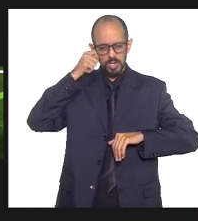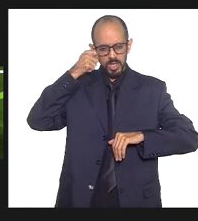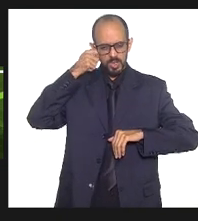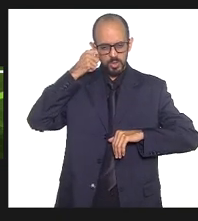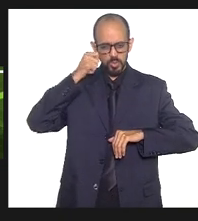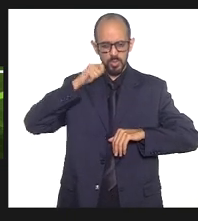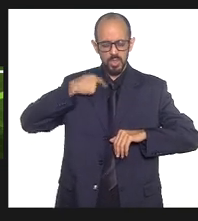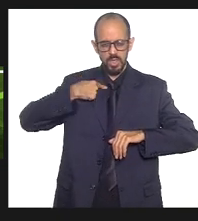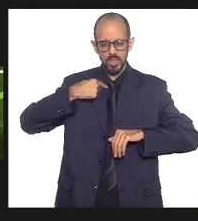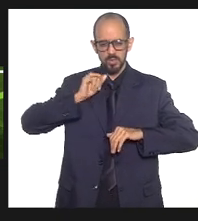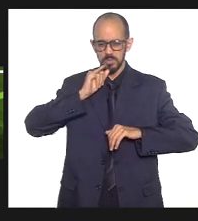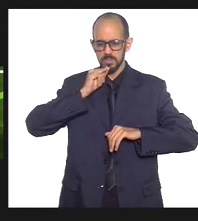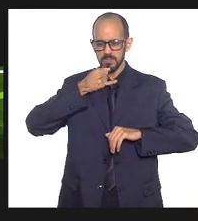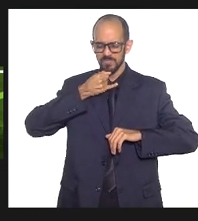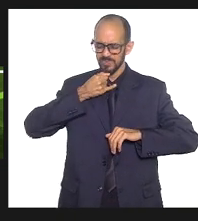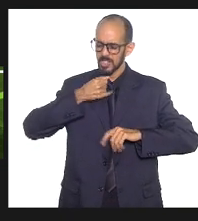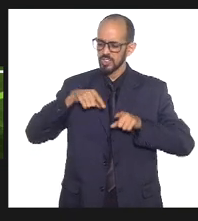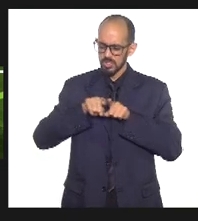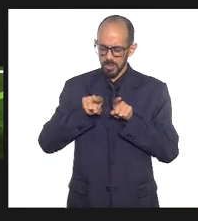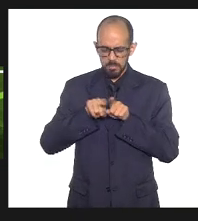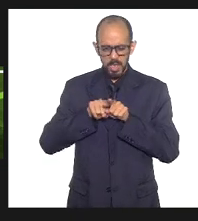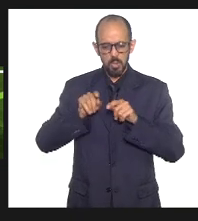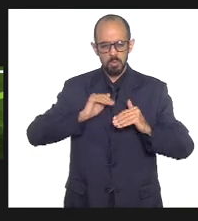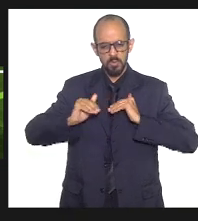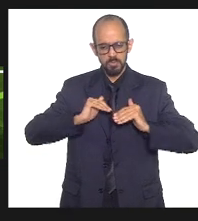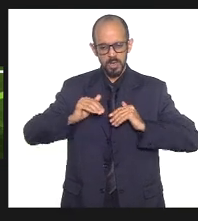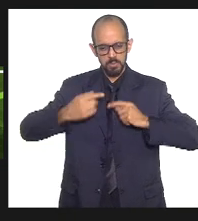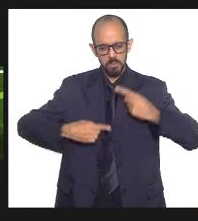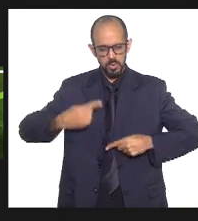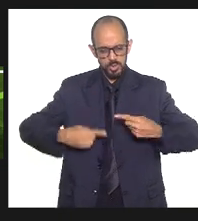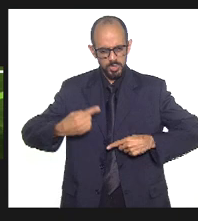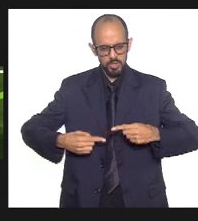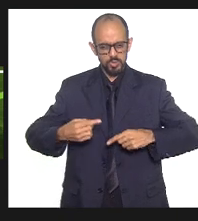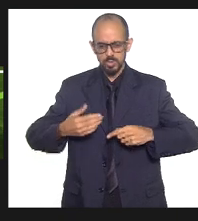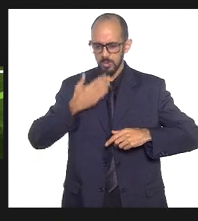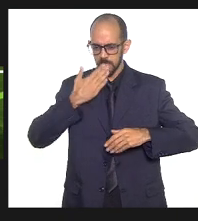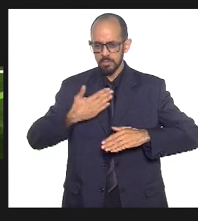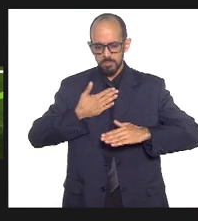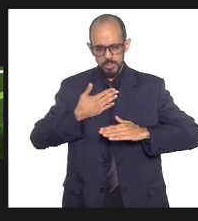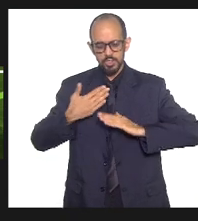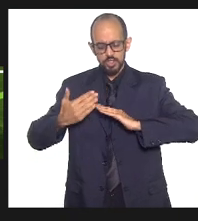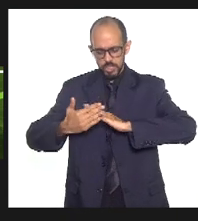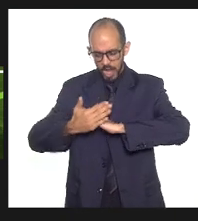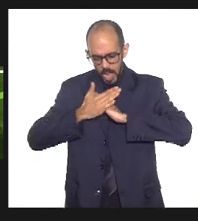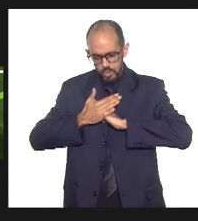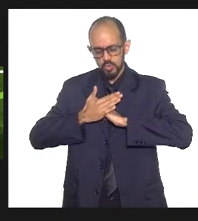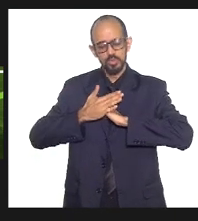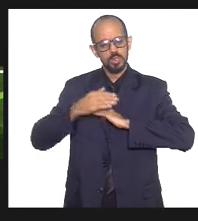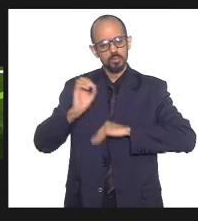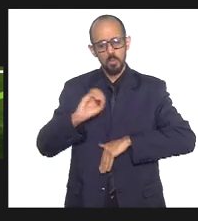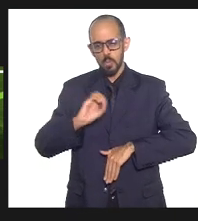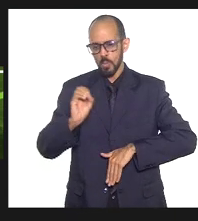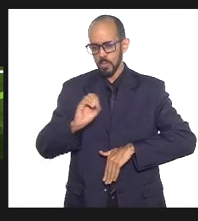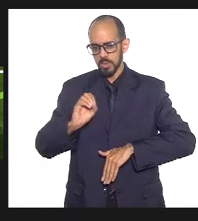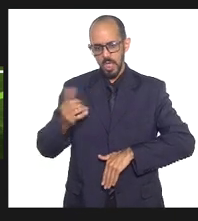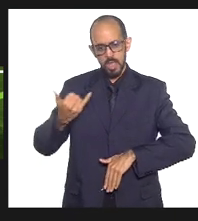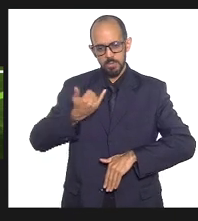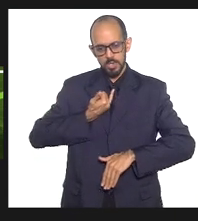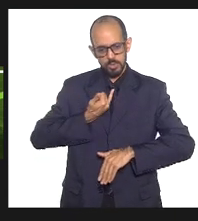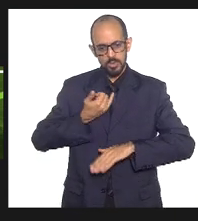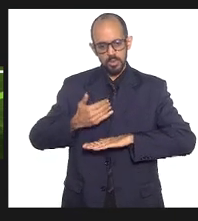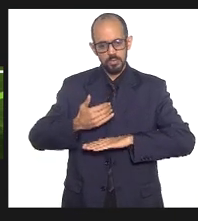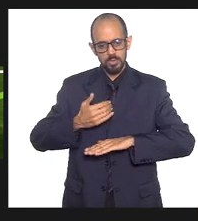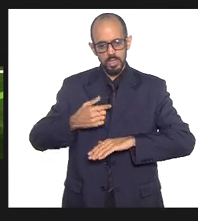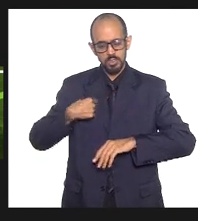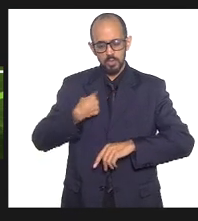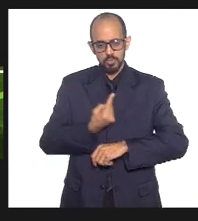Me decepcionei com grupos políticos também, que pediam muitos políticos ajuda e ninguém se posicionou. E aí, quem tem que se posicionar